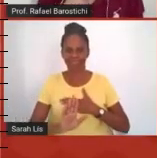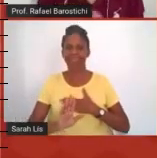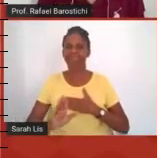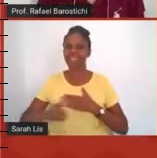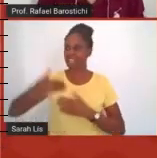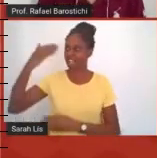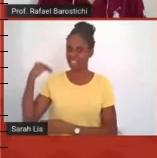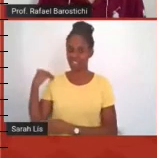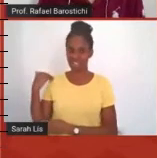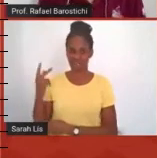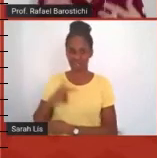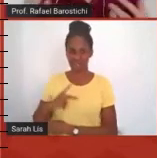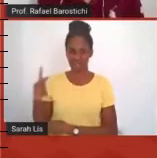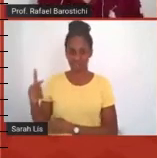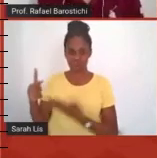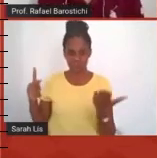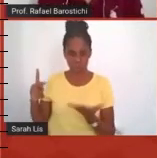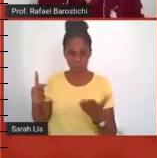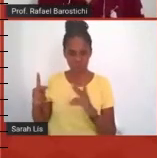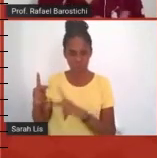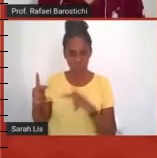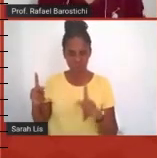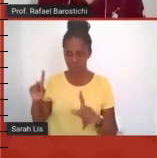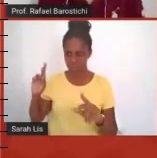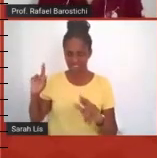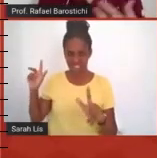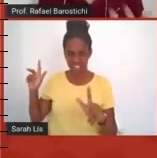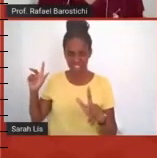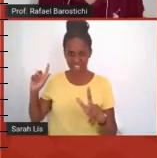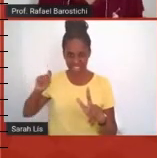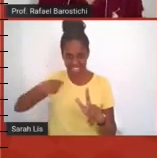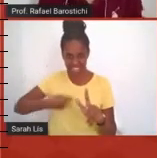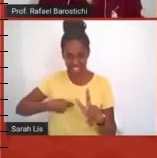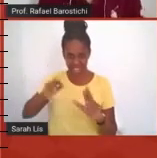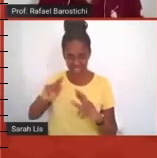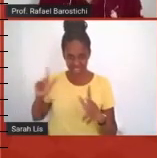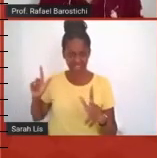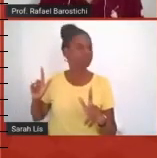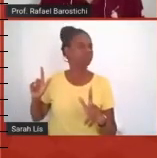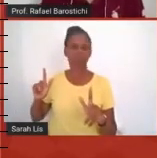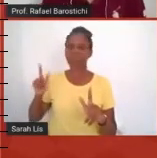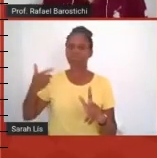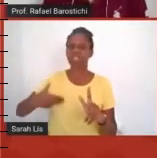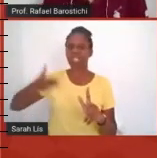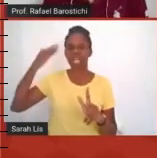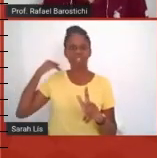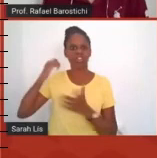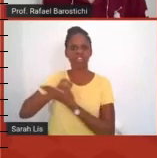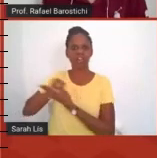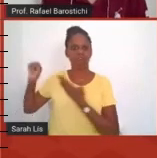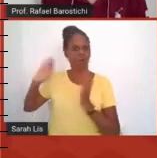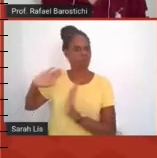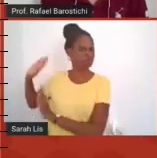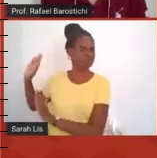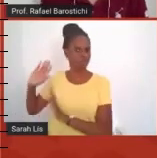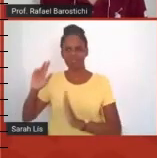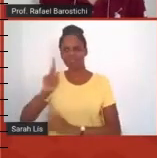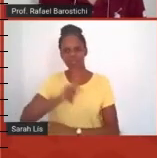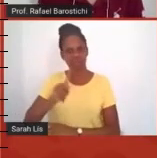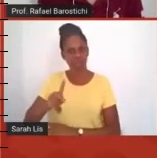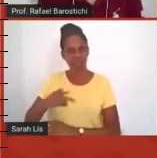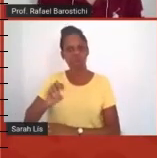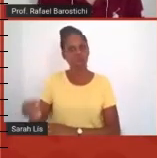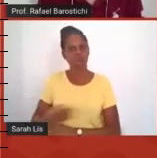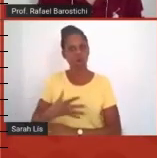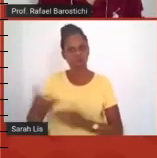porque o que nós temos tido oportunidade de aprender e de evoluir como professores acho que é uma